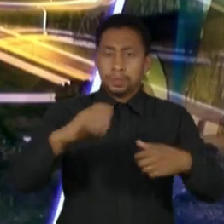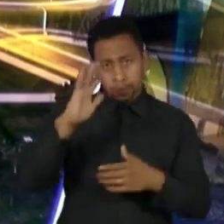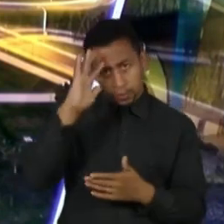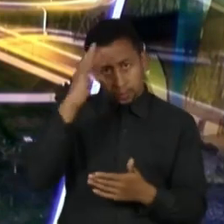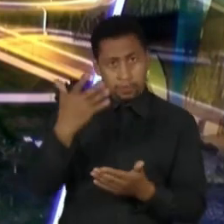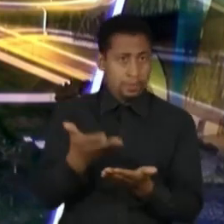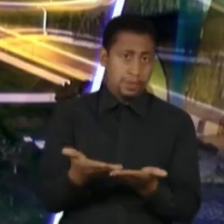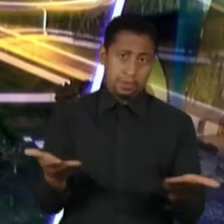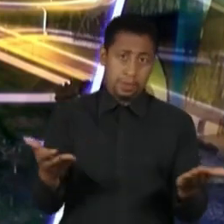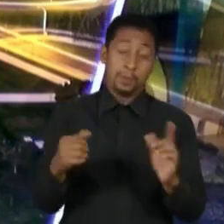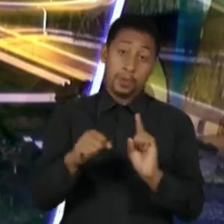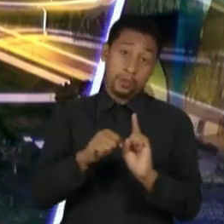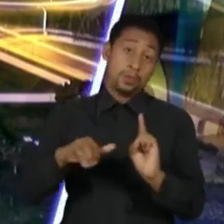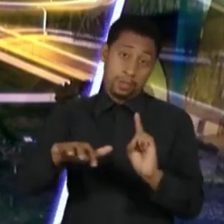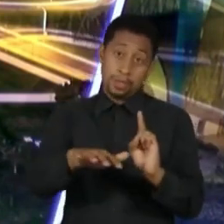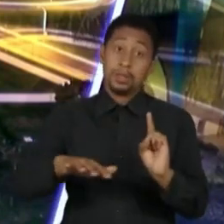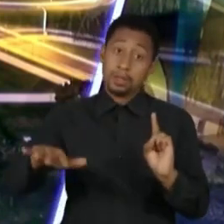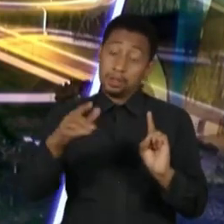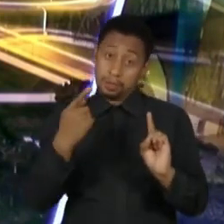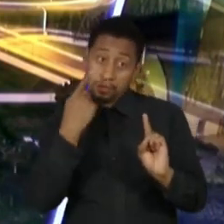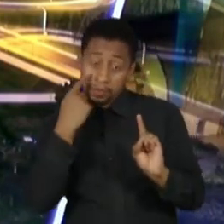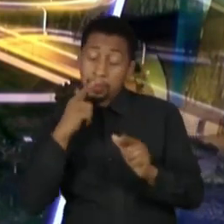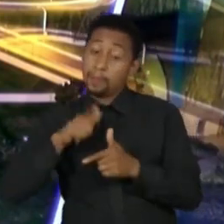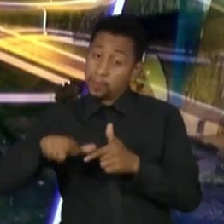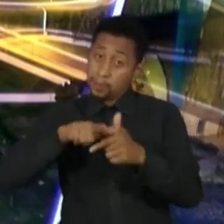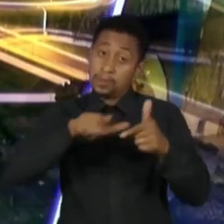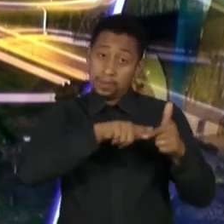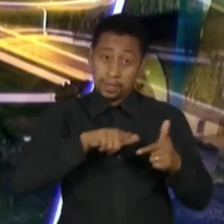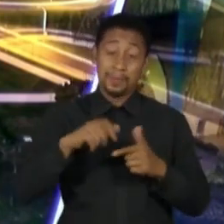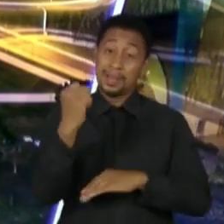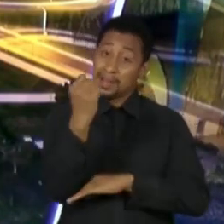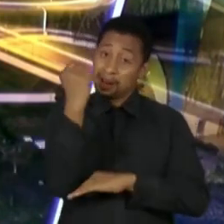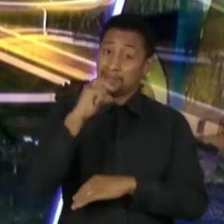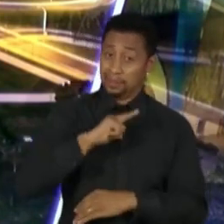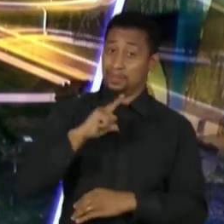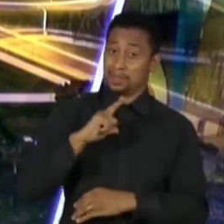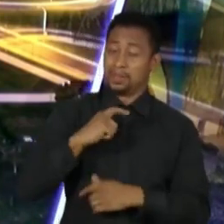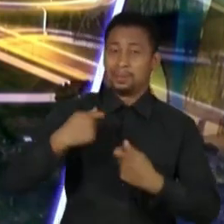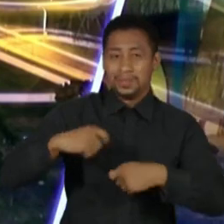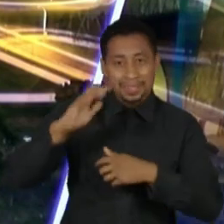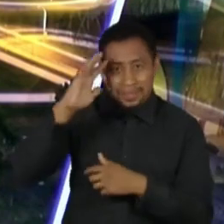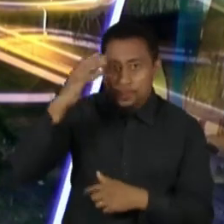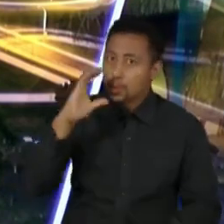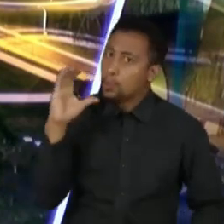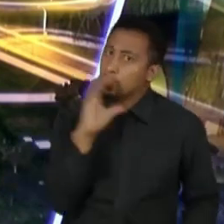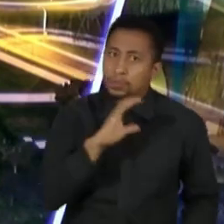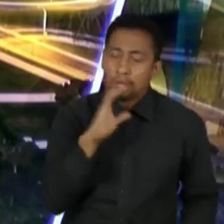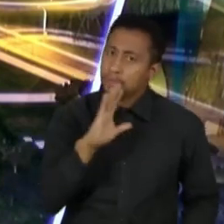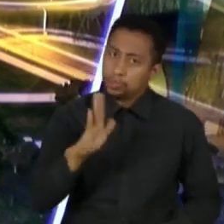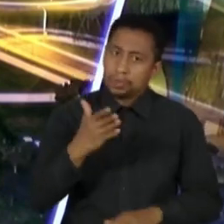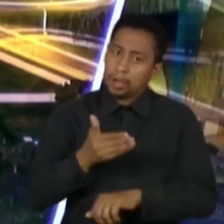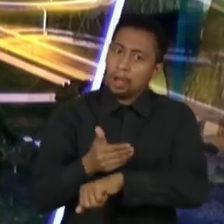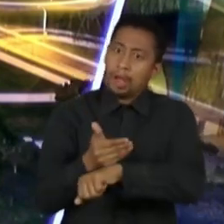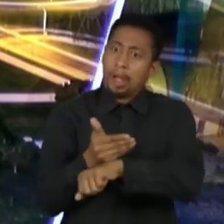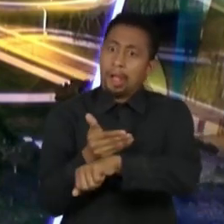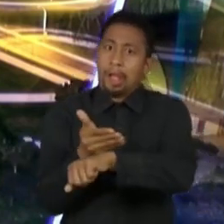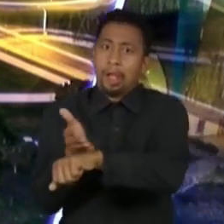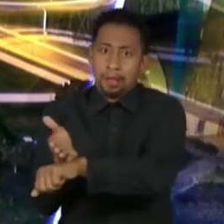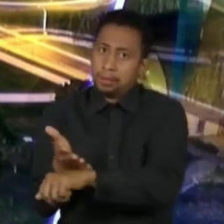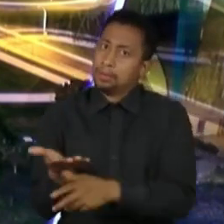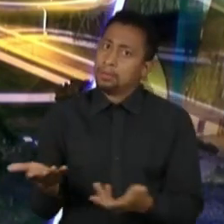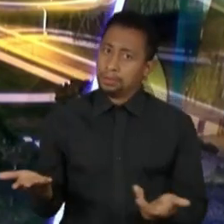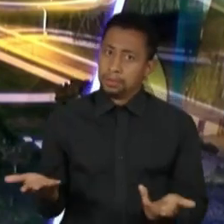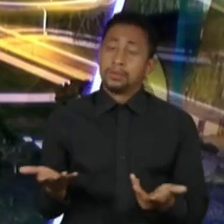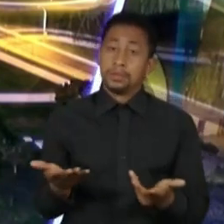é para que toda a sociedade saiba que temos problemas gravíssimos a resolver com a urgência que já passou muito do tempo. Então, não tenho